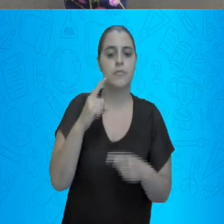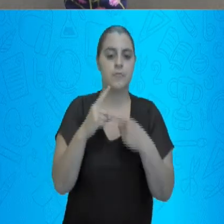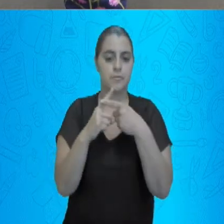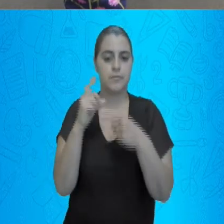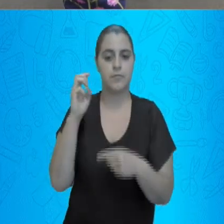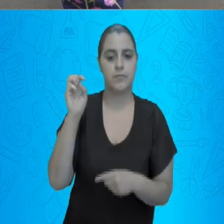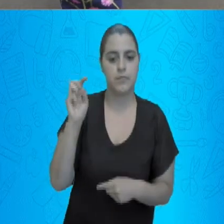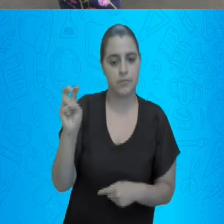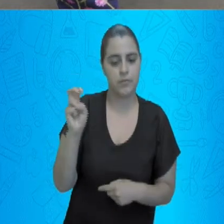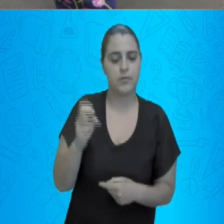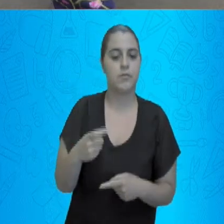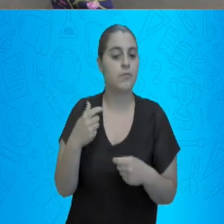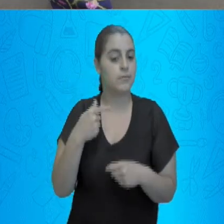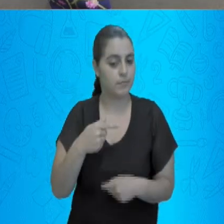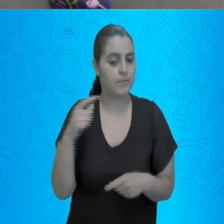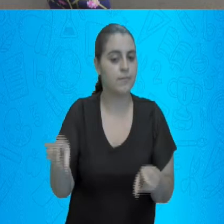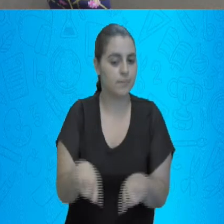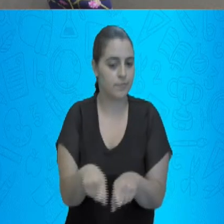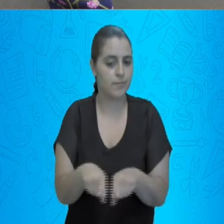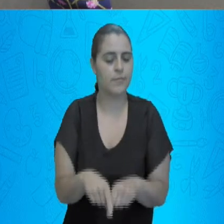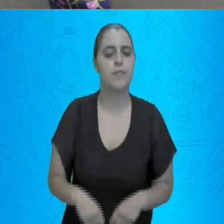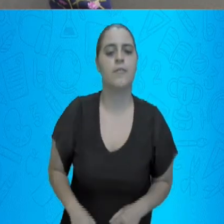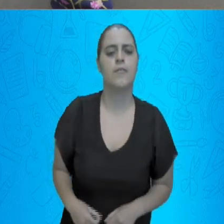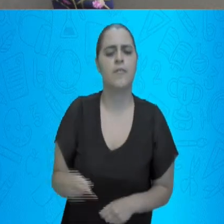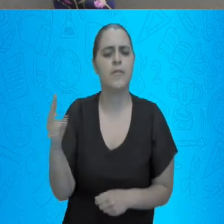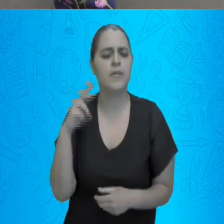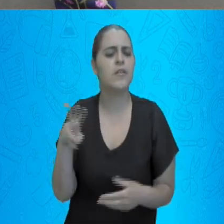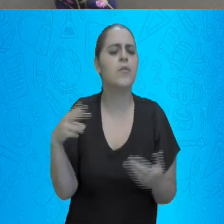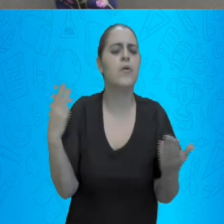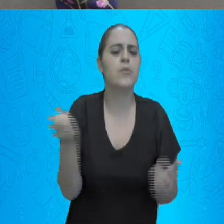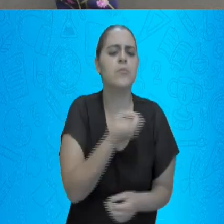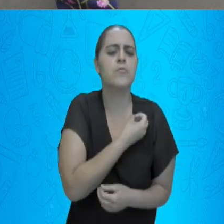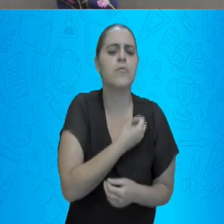7 também. Que deu o número, vamos ler?